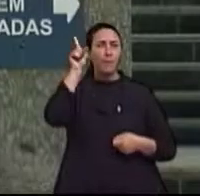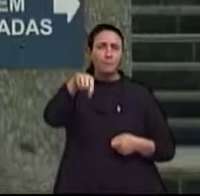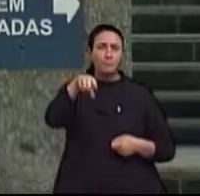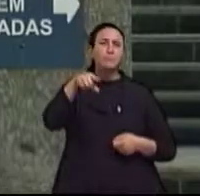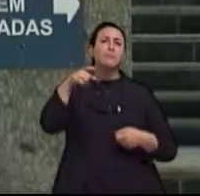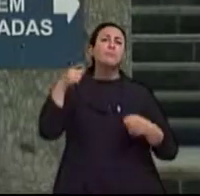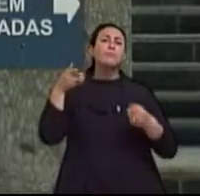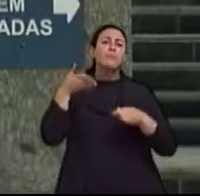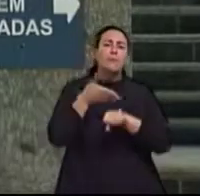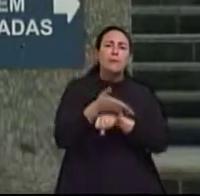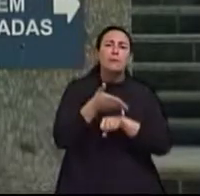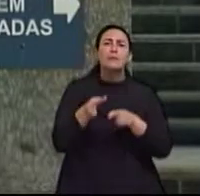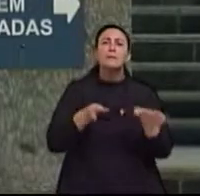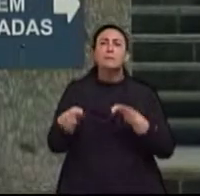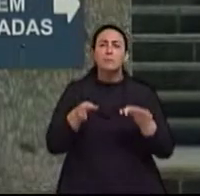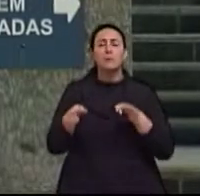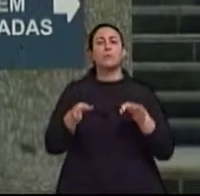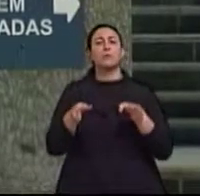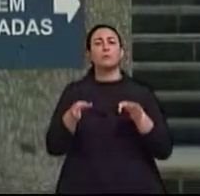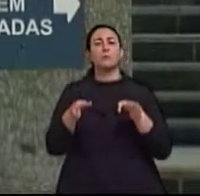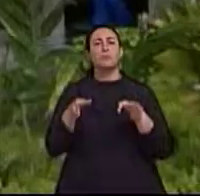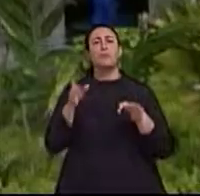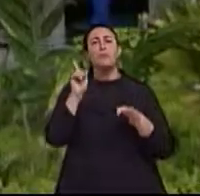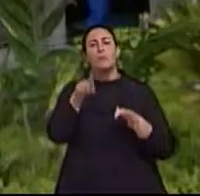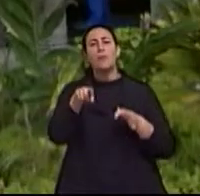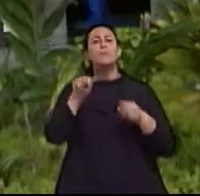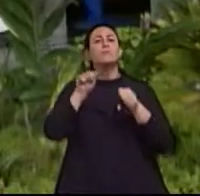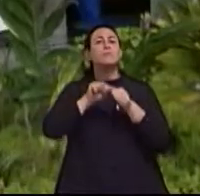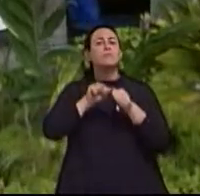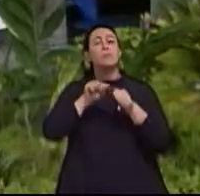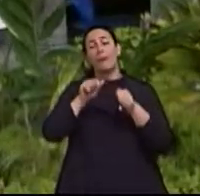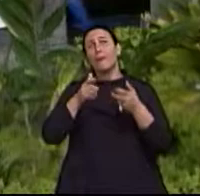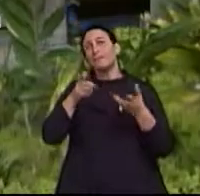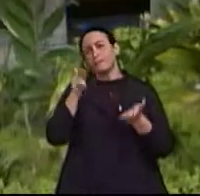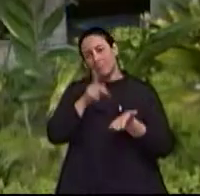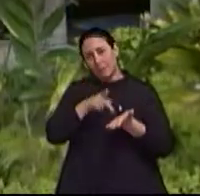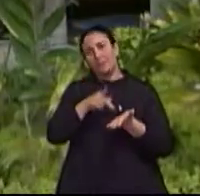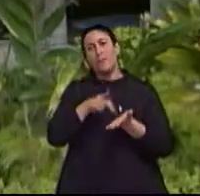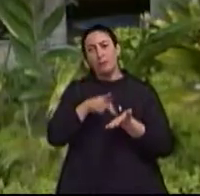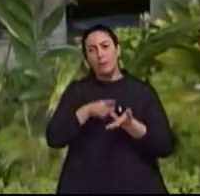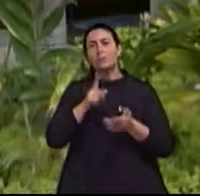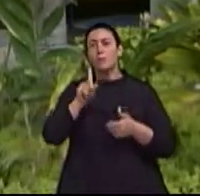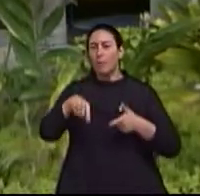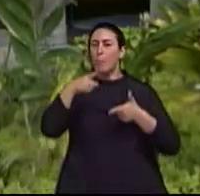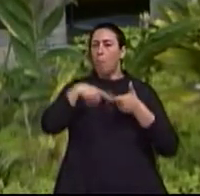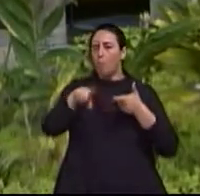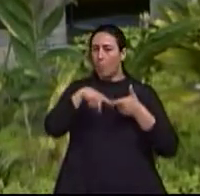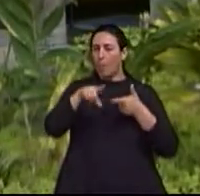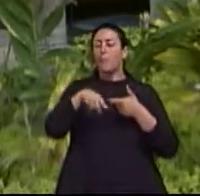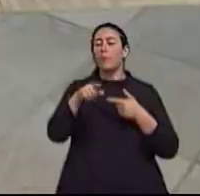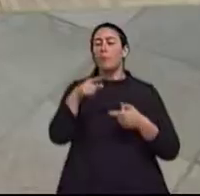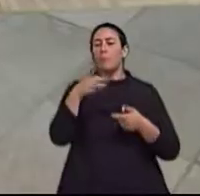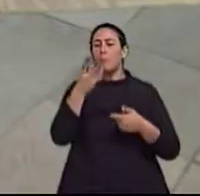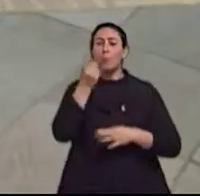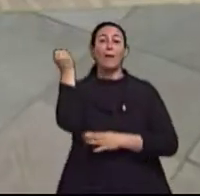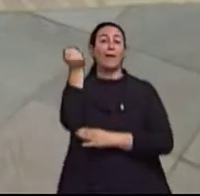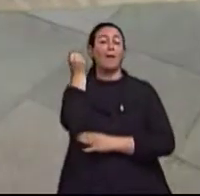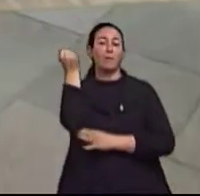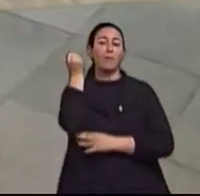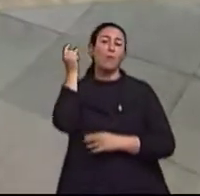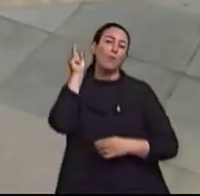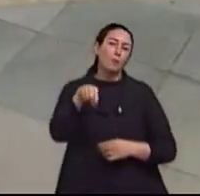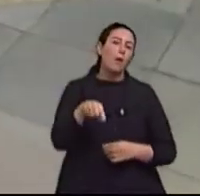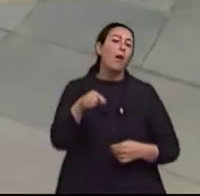acessibilidade. Perfeito. É um equívoco muito grande, infelizmente ainda é dominante, na qual a sociedade